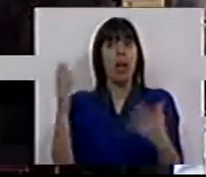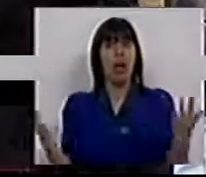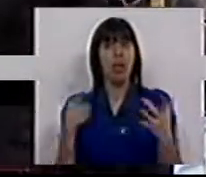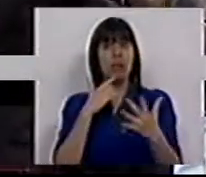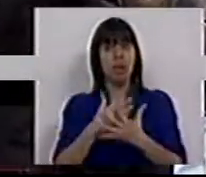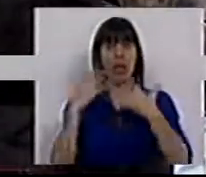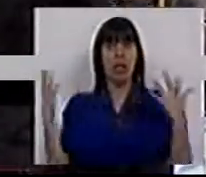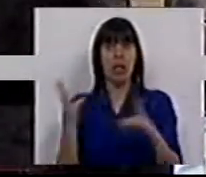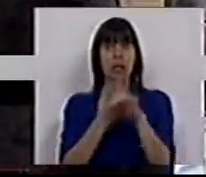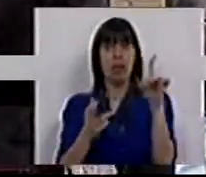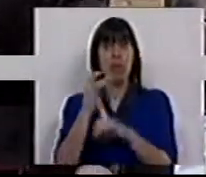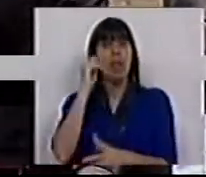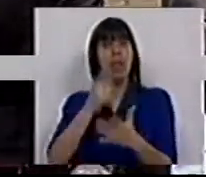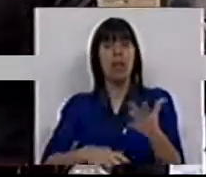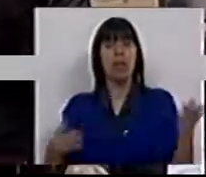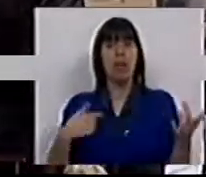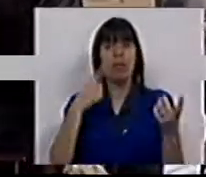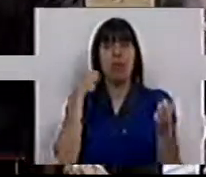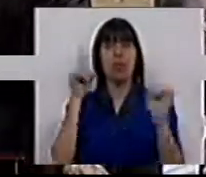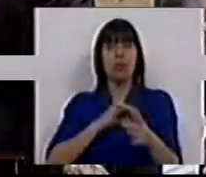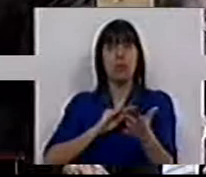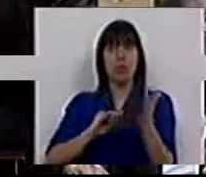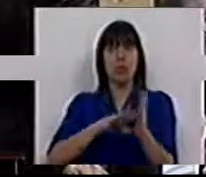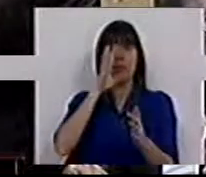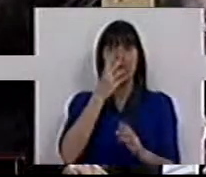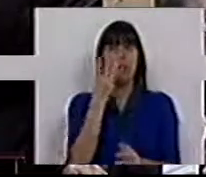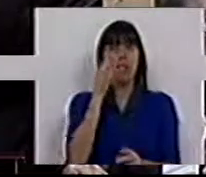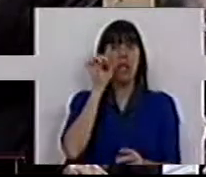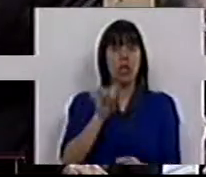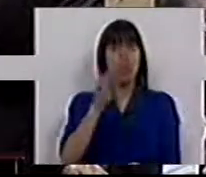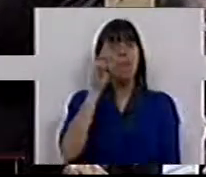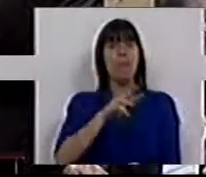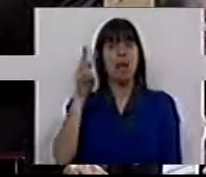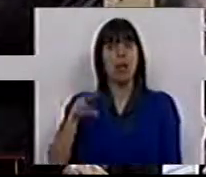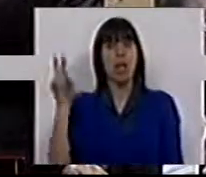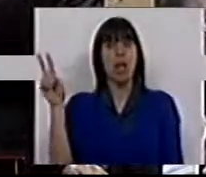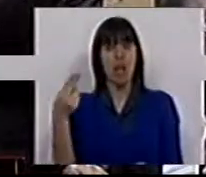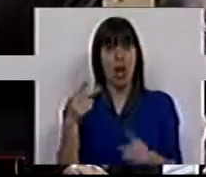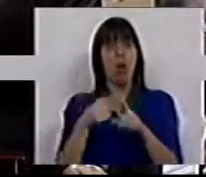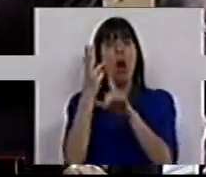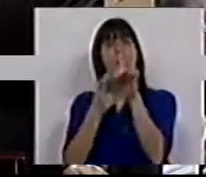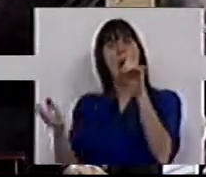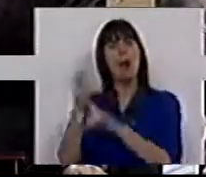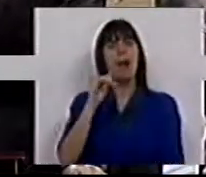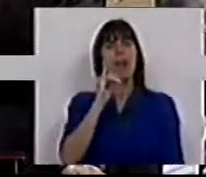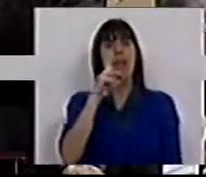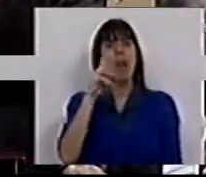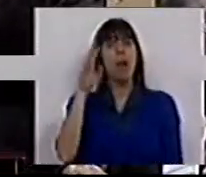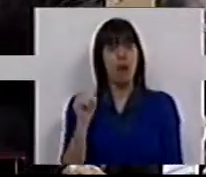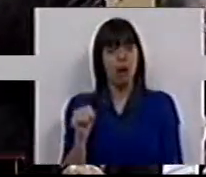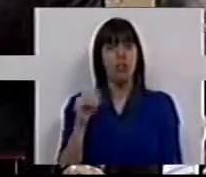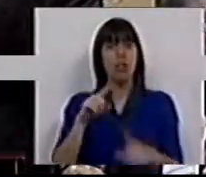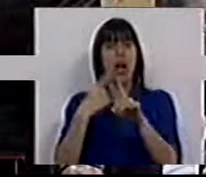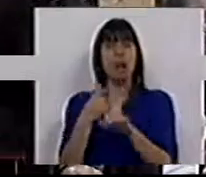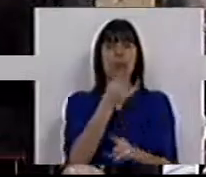esse enorme aumento de impostos. E eu vou repetir-se, Estado de Estado, 3 mil milhões de euros de aumento de IRS